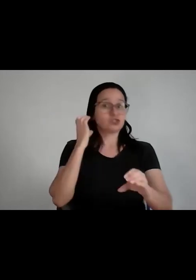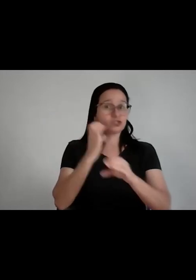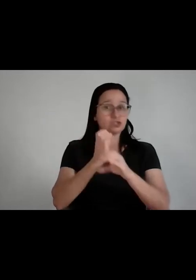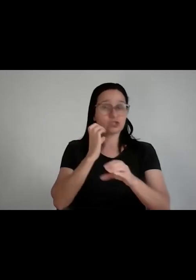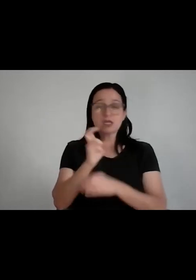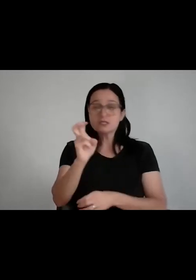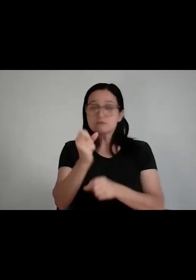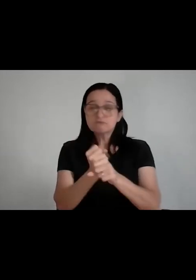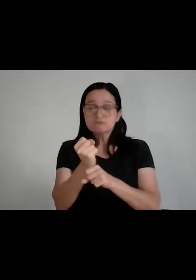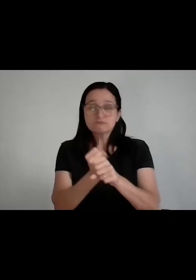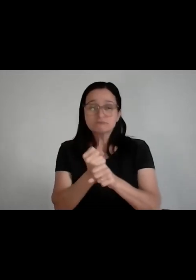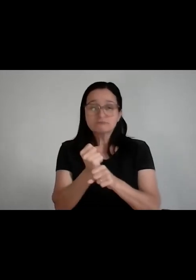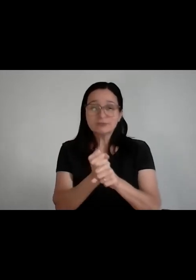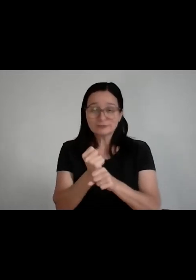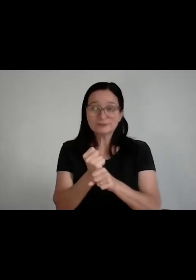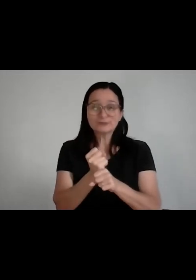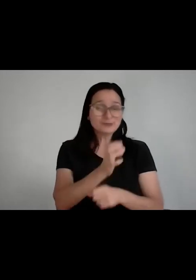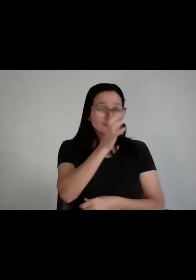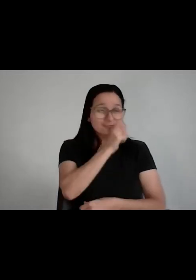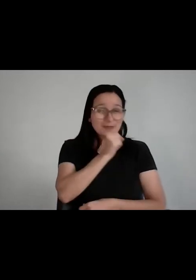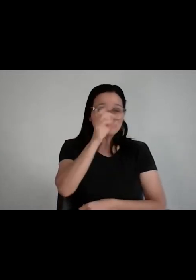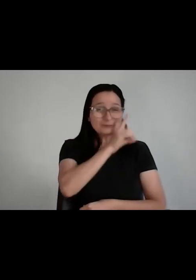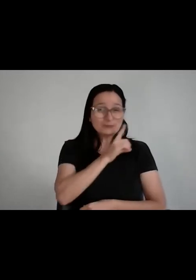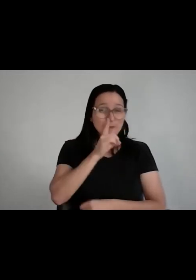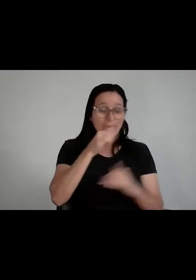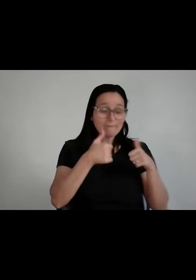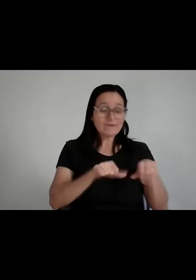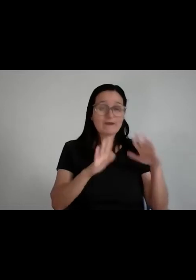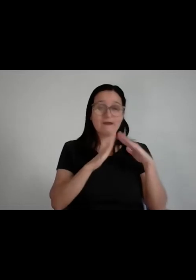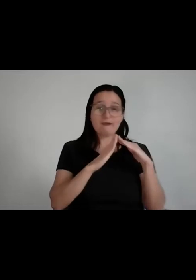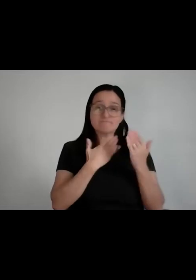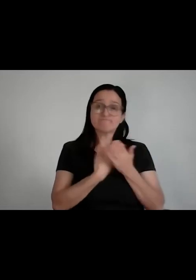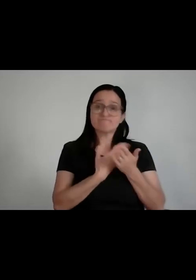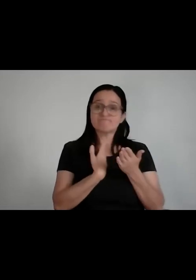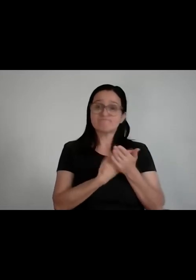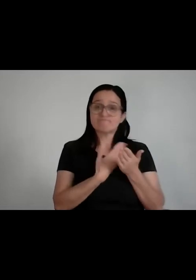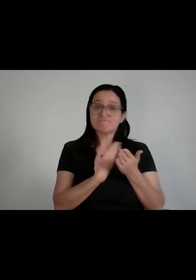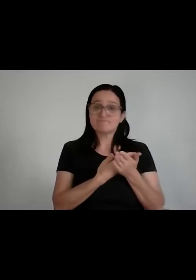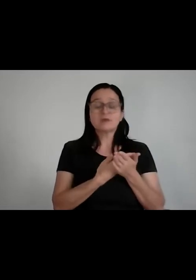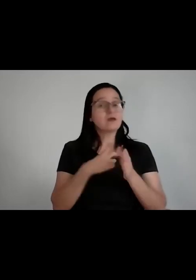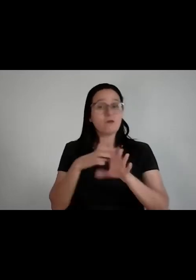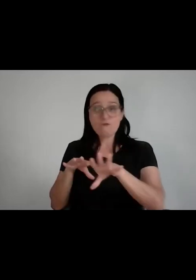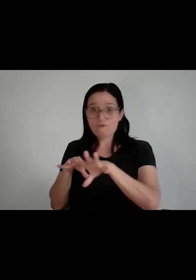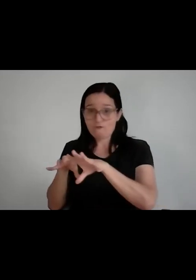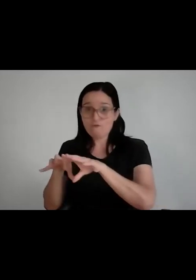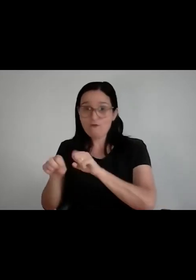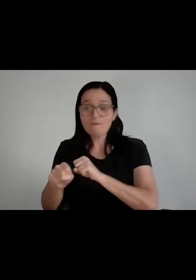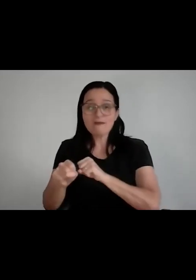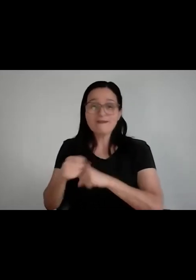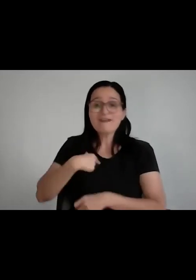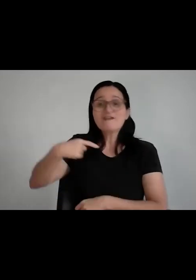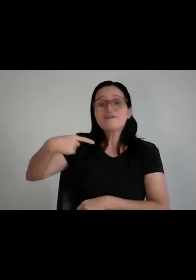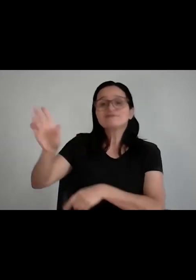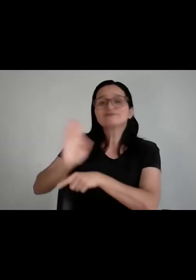quantos fins de semana eu não pude sair, né? Eu me lembro, assim que eu me formei, a primeira coisa que eu fiz era ir ao cinema numa terça